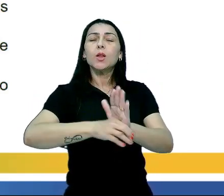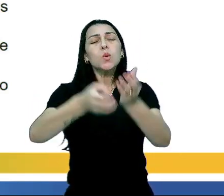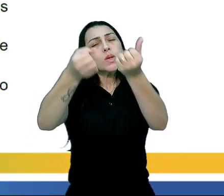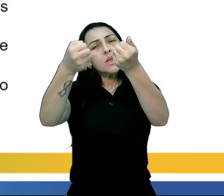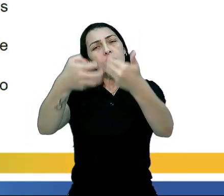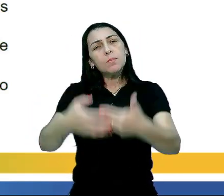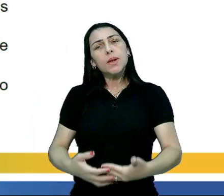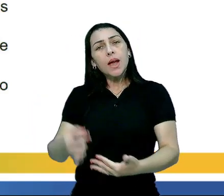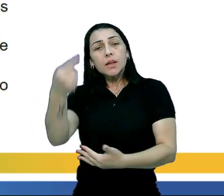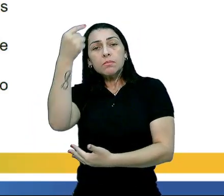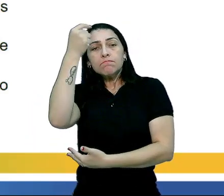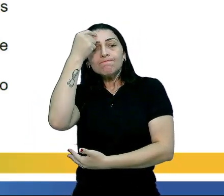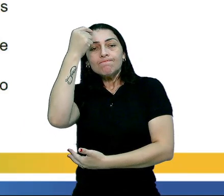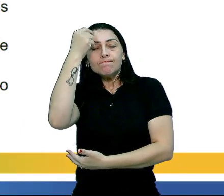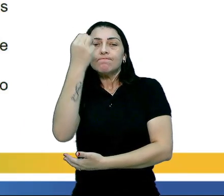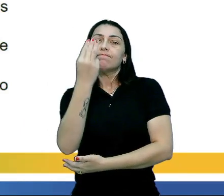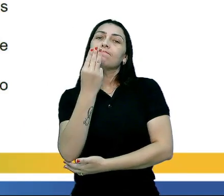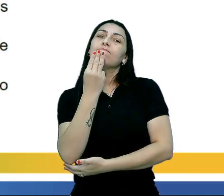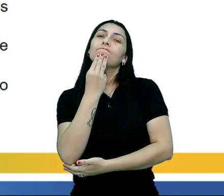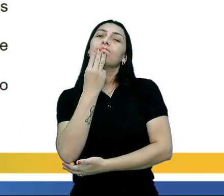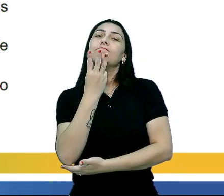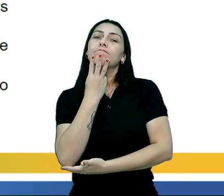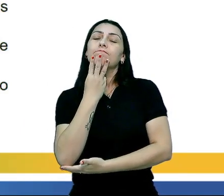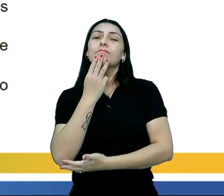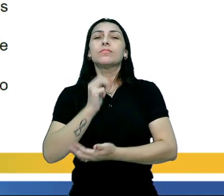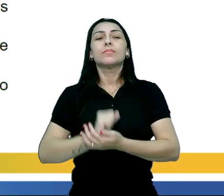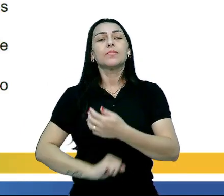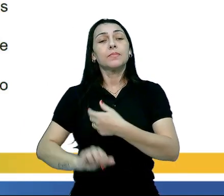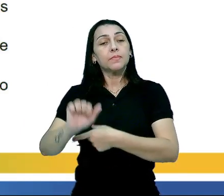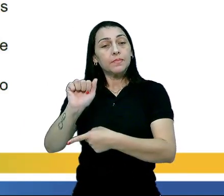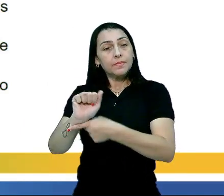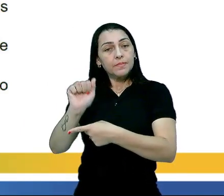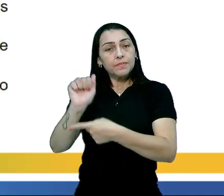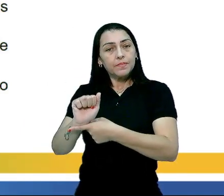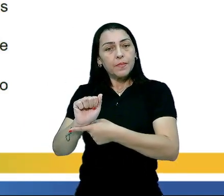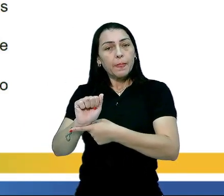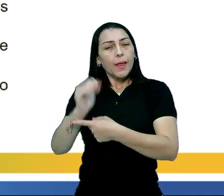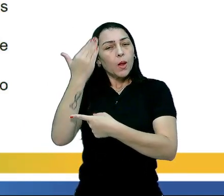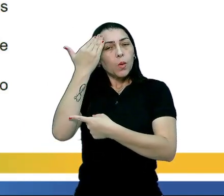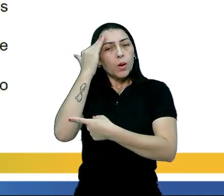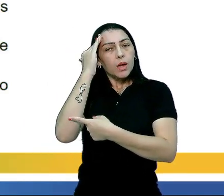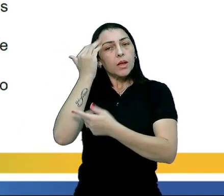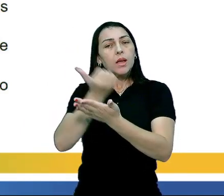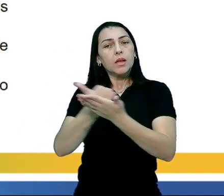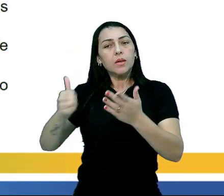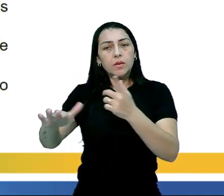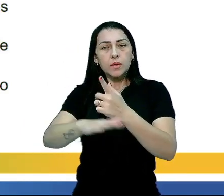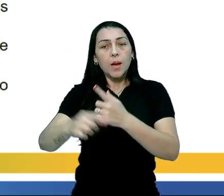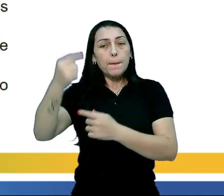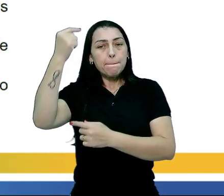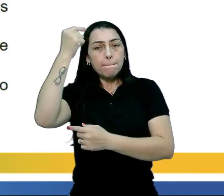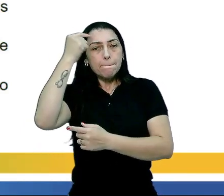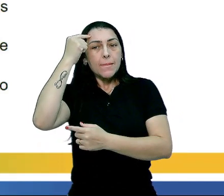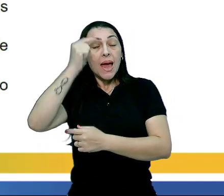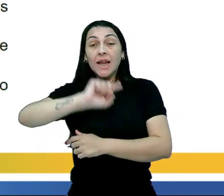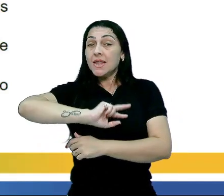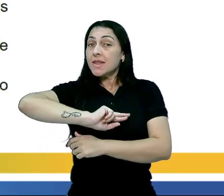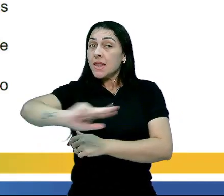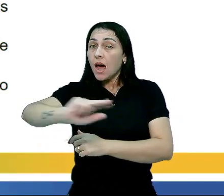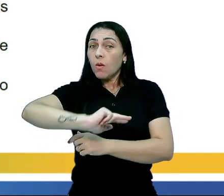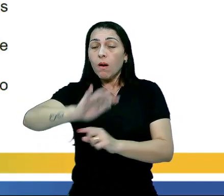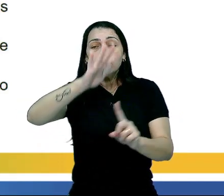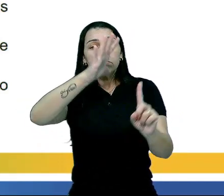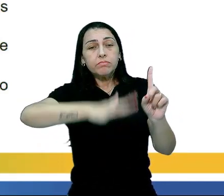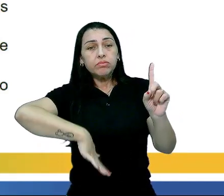conforme conceito estabelecido por Max Weber. Letra A. Trata-se da compreensão